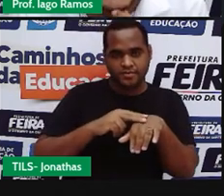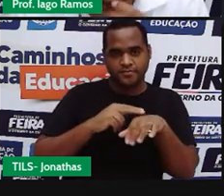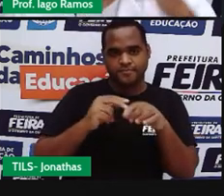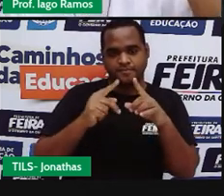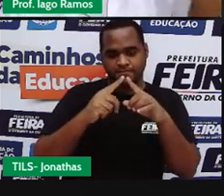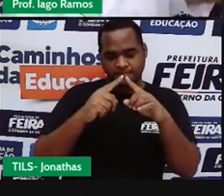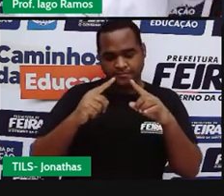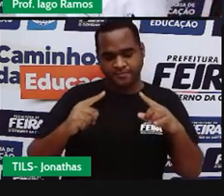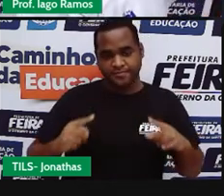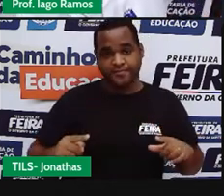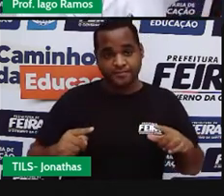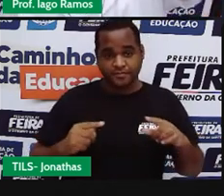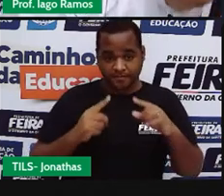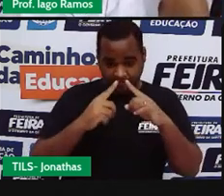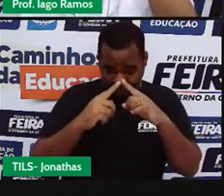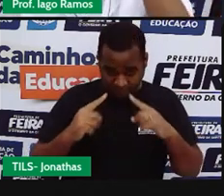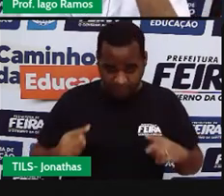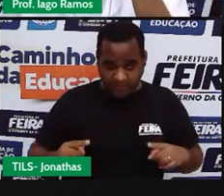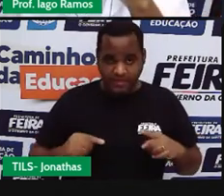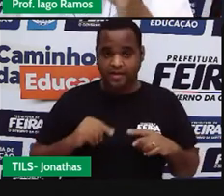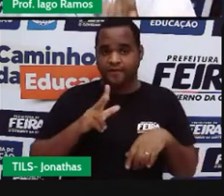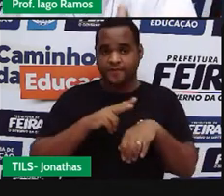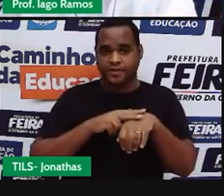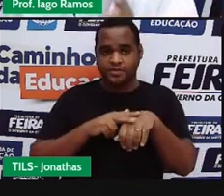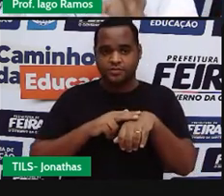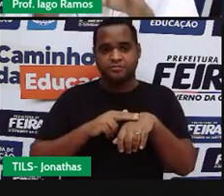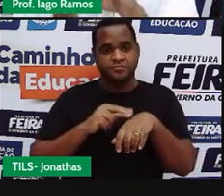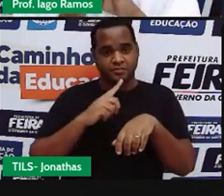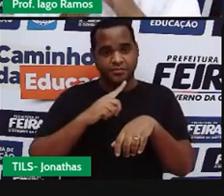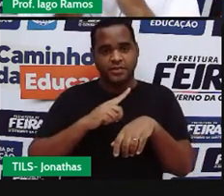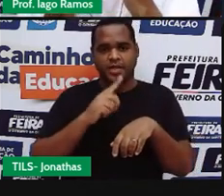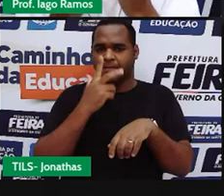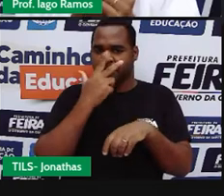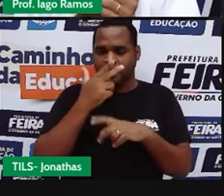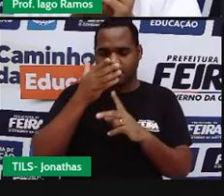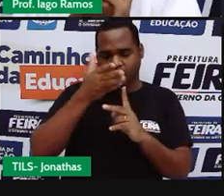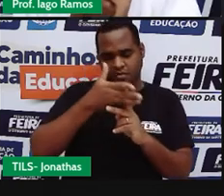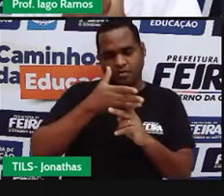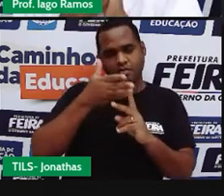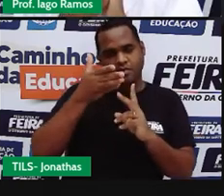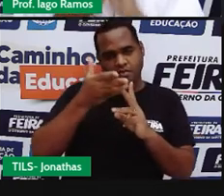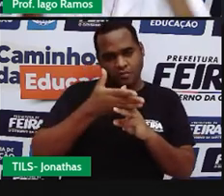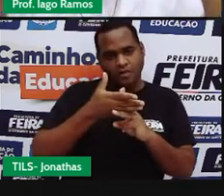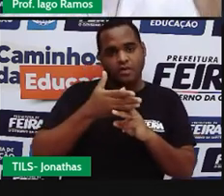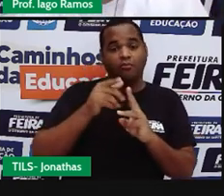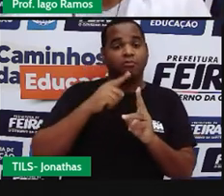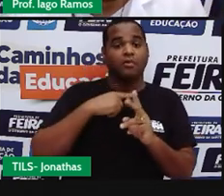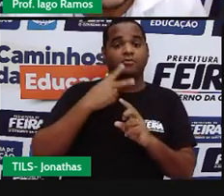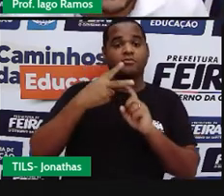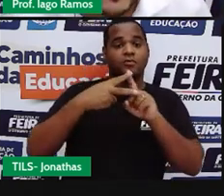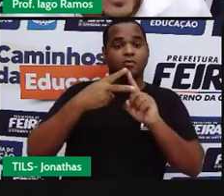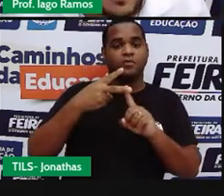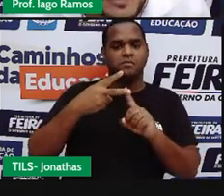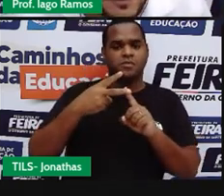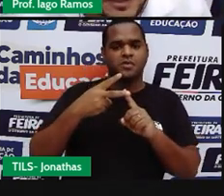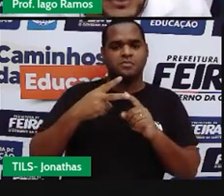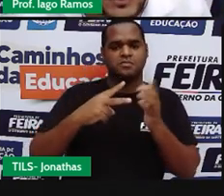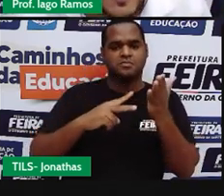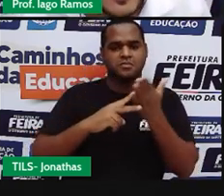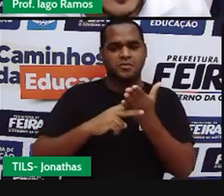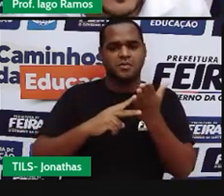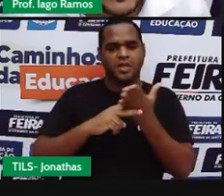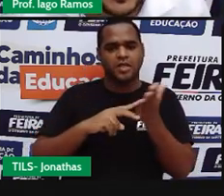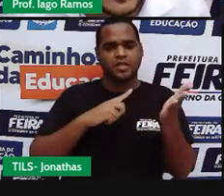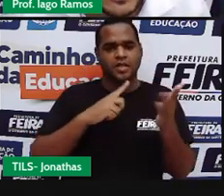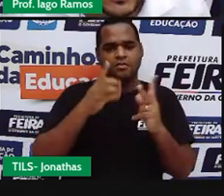O segmento passou por dentro desse ângulo e dividiu esse ângulo em duas fatias. Você consegue perceber